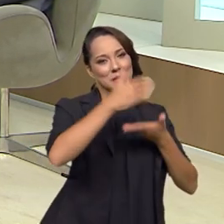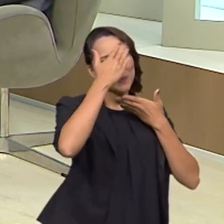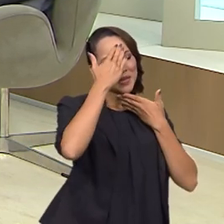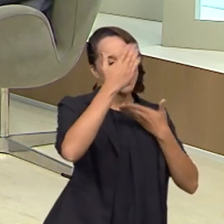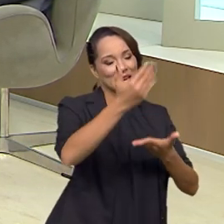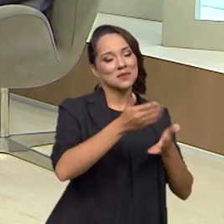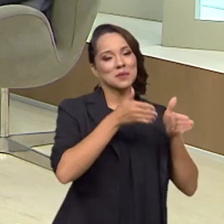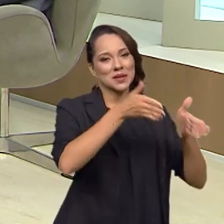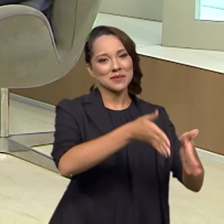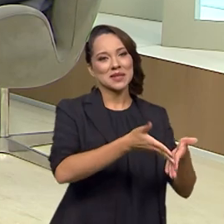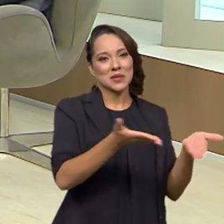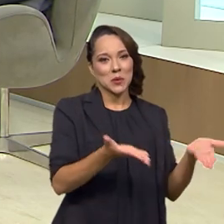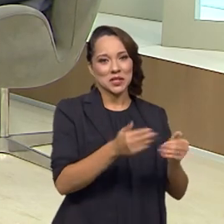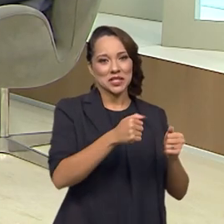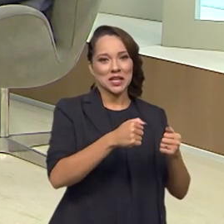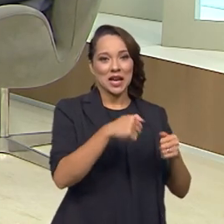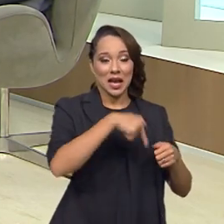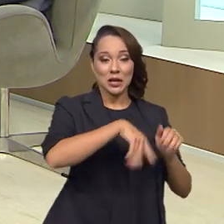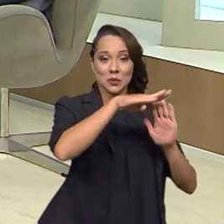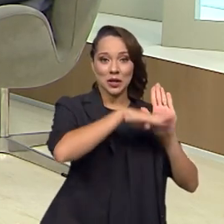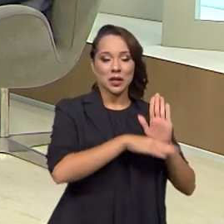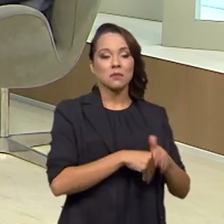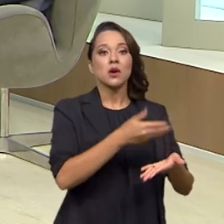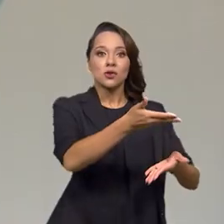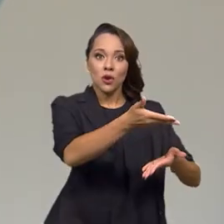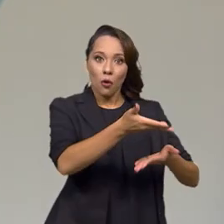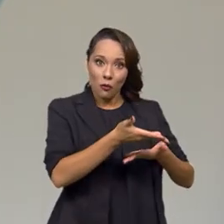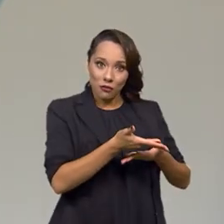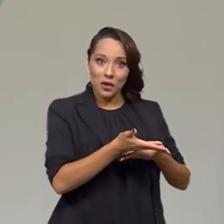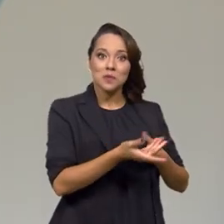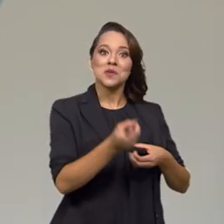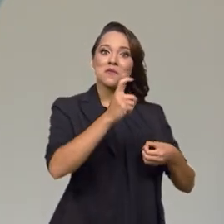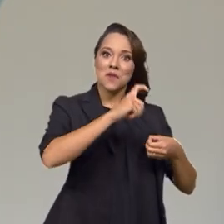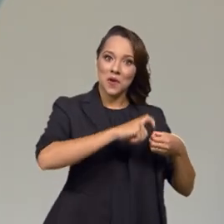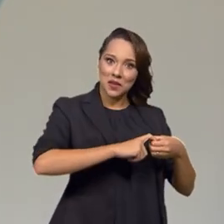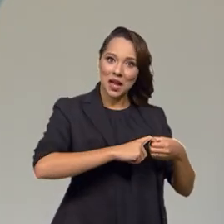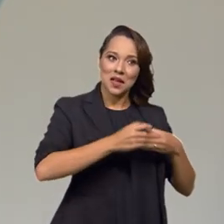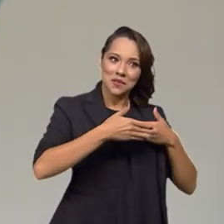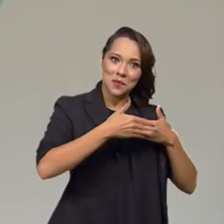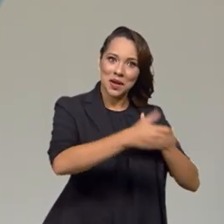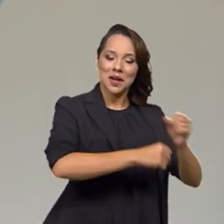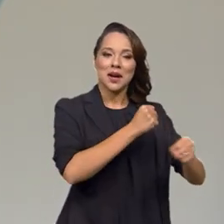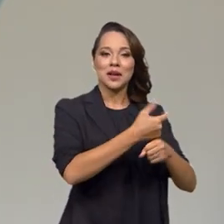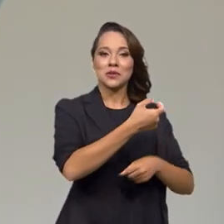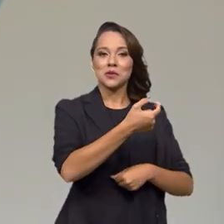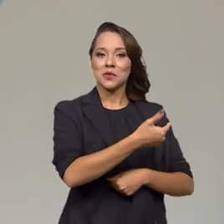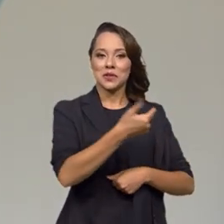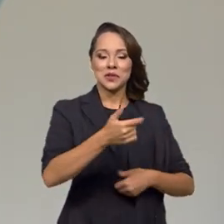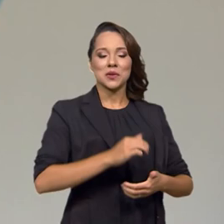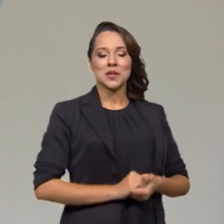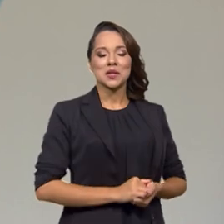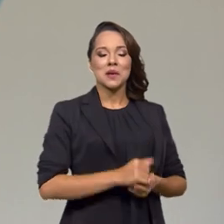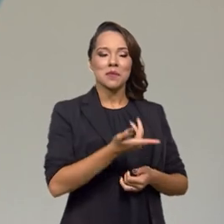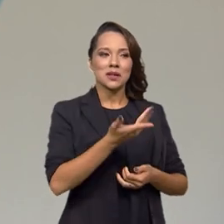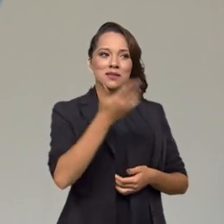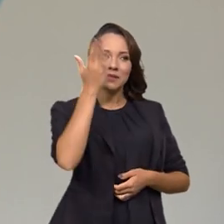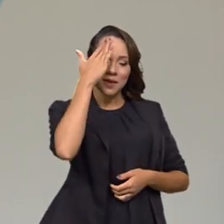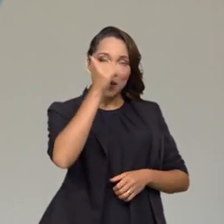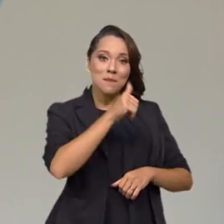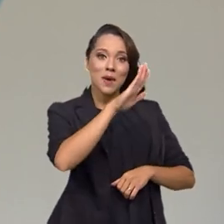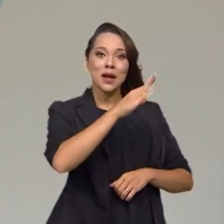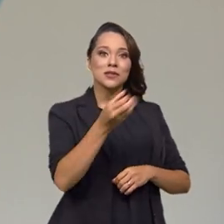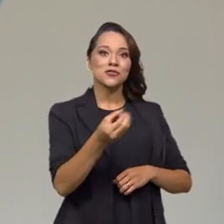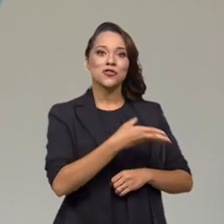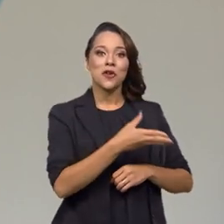obrigado pela participação conosco aqui no Brasil em Pauta. Já deixo o convite para o senhor voltar no decorrer de 2022 para nos atualizar em relação